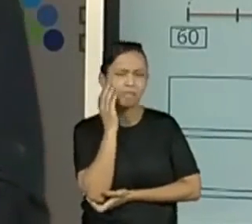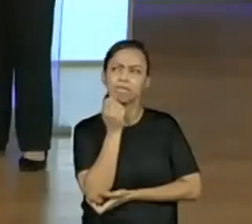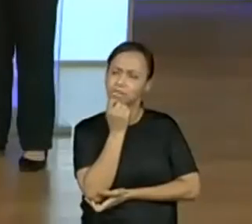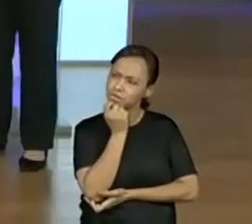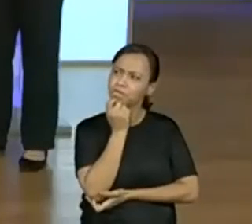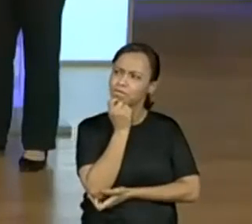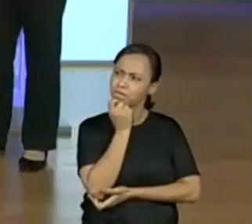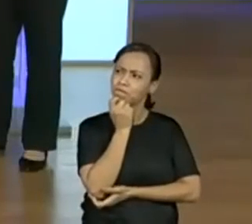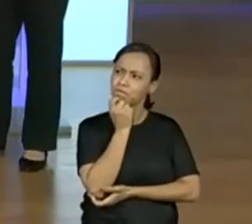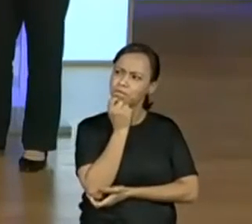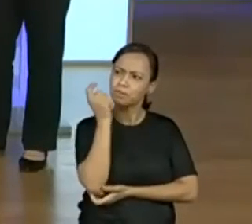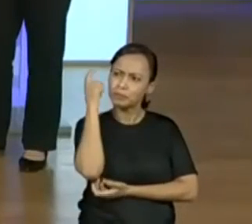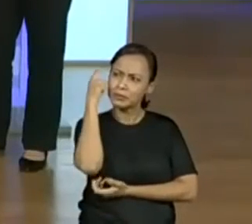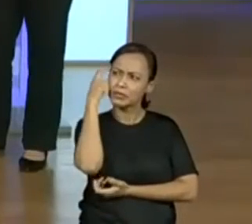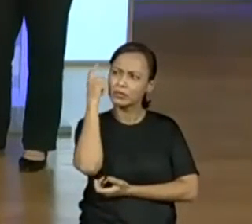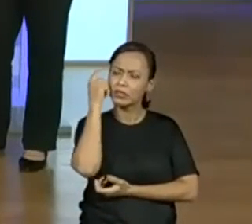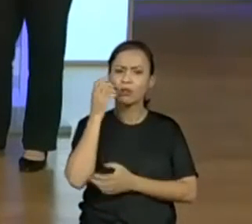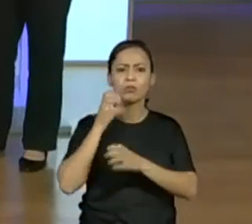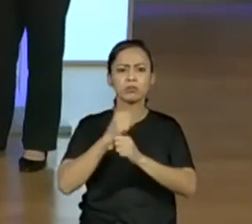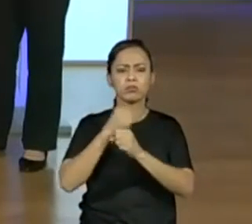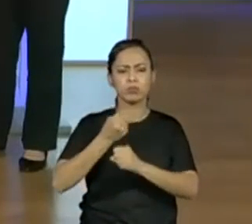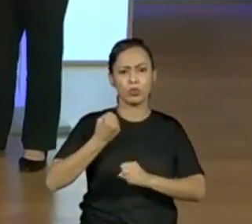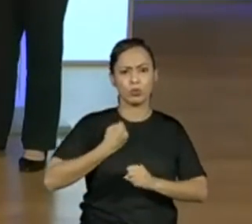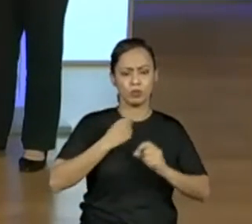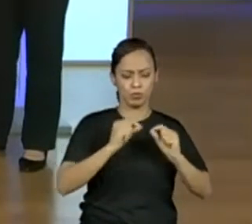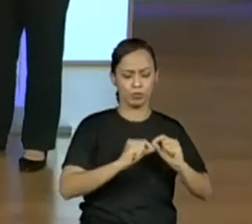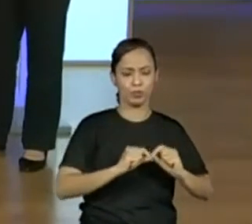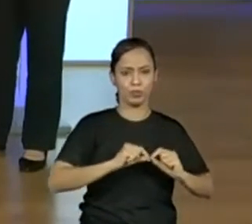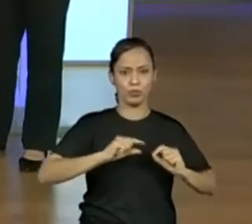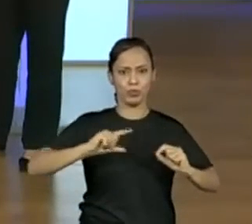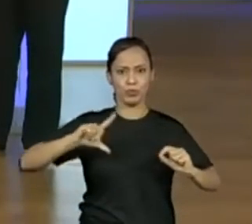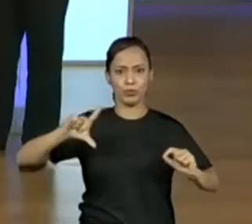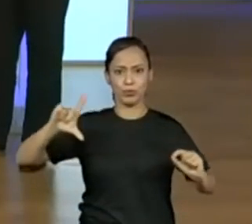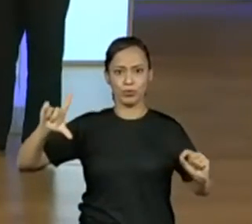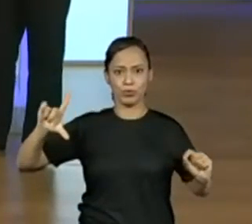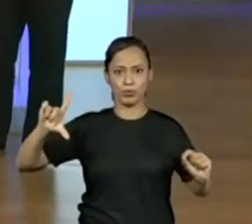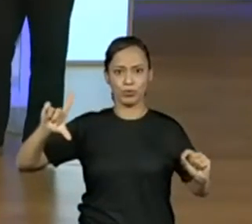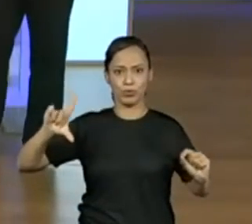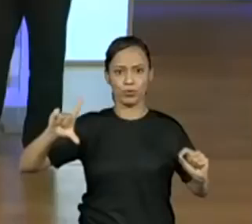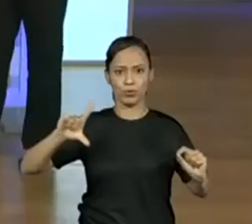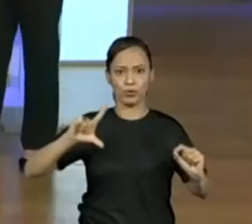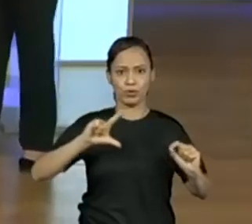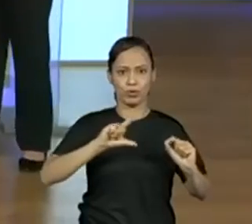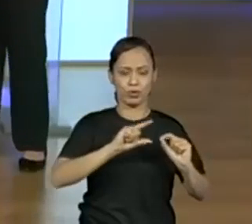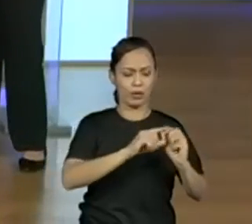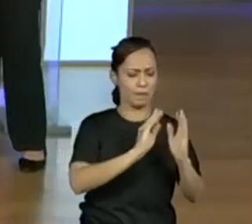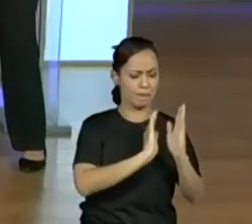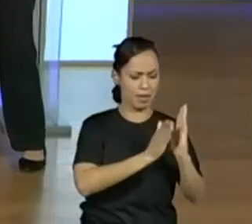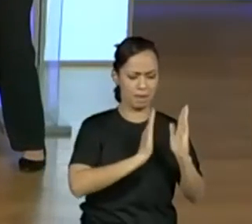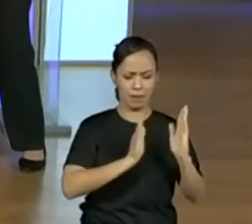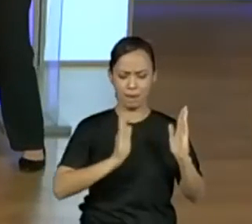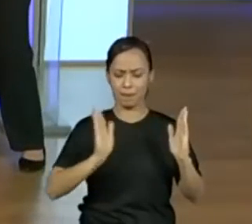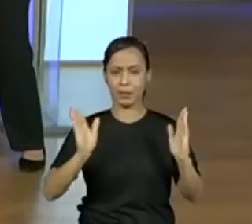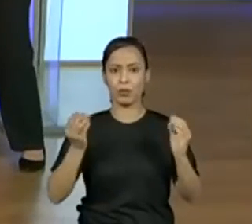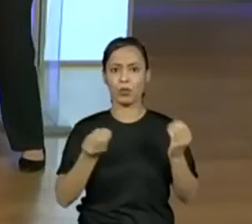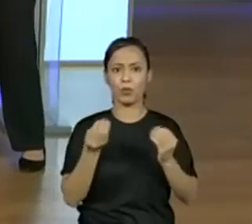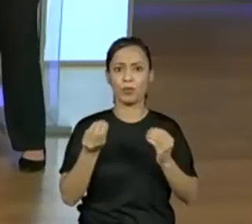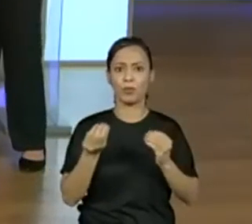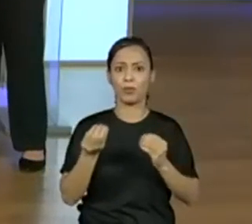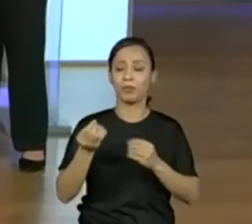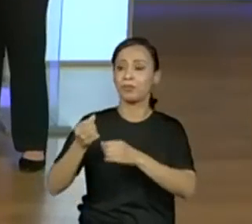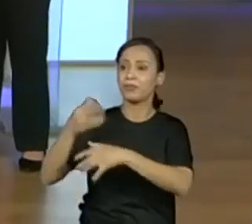Vamos, então, pensar nisso? Vamos sim. organizar aí um registro? A Procrestina está colocando que é uma escala